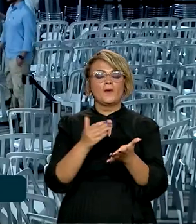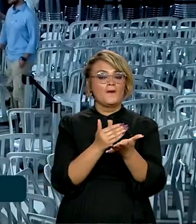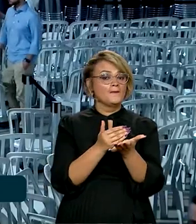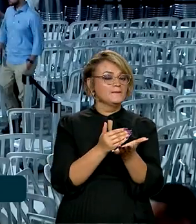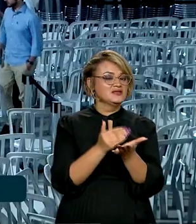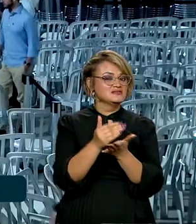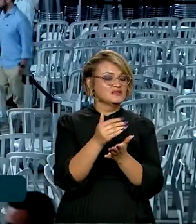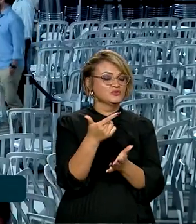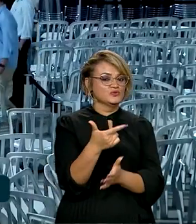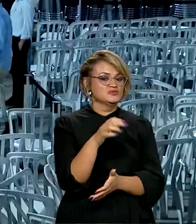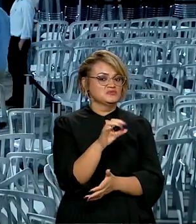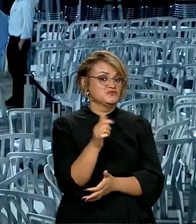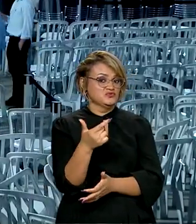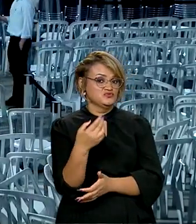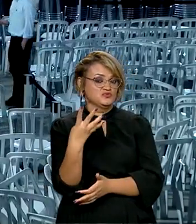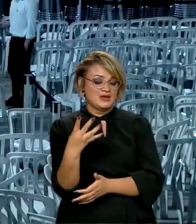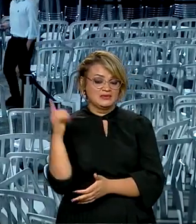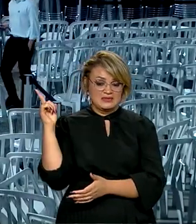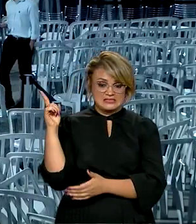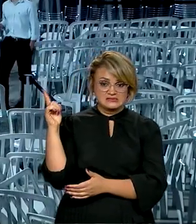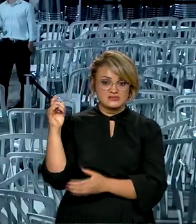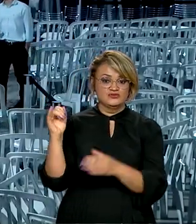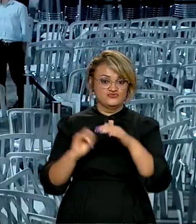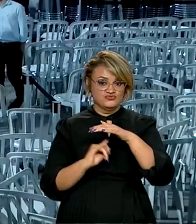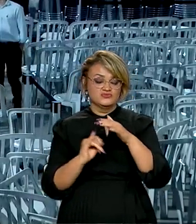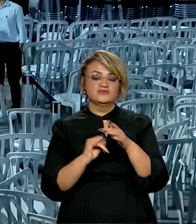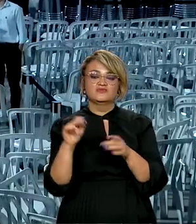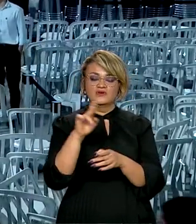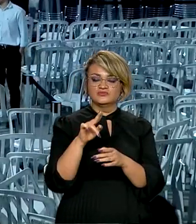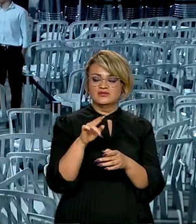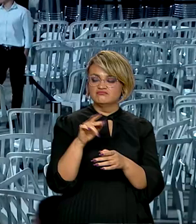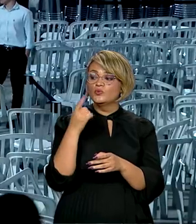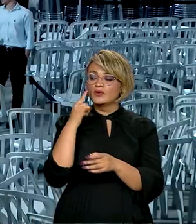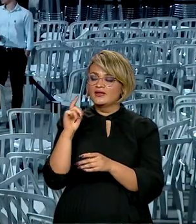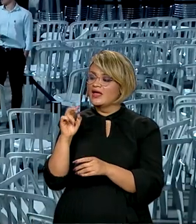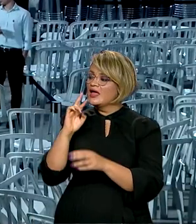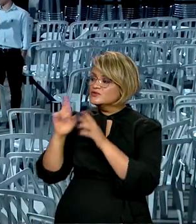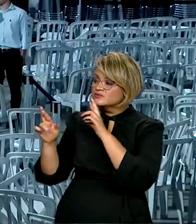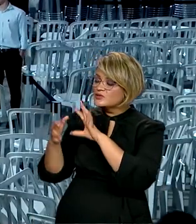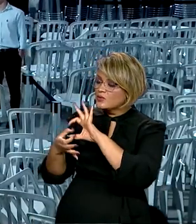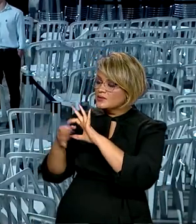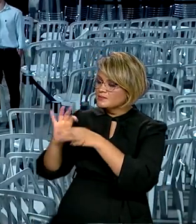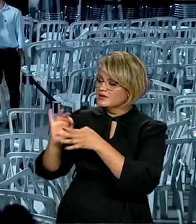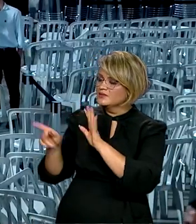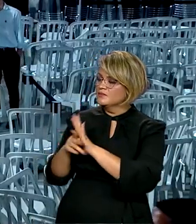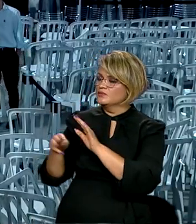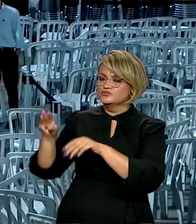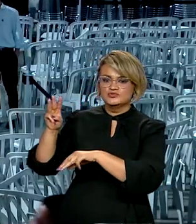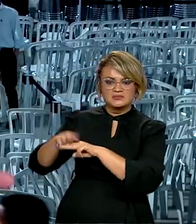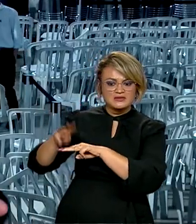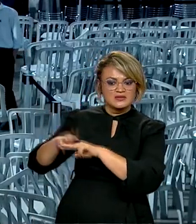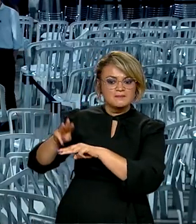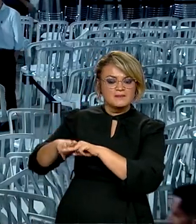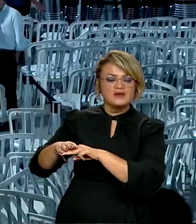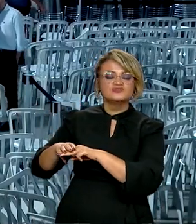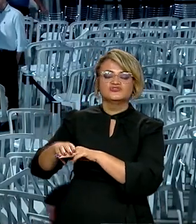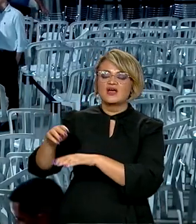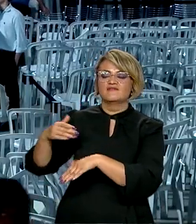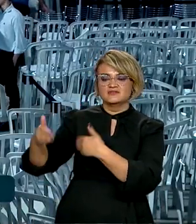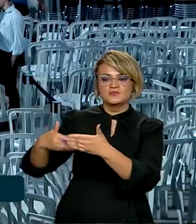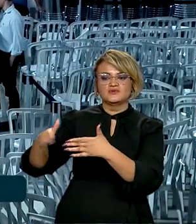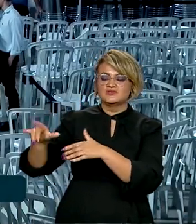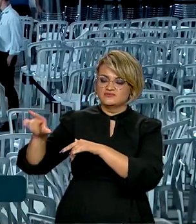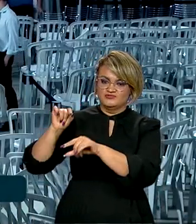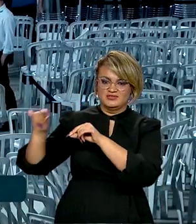2024, o IMPA-TEC utilizará os resultados da Olimpíada Brasileira de Matemática em seu processo